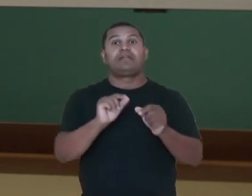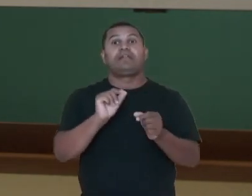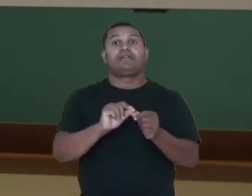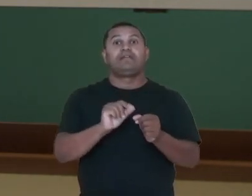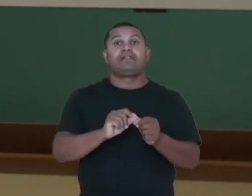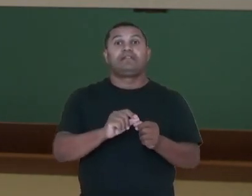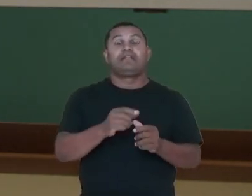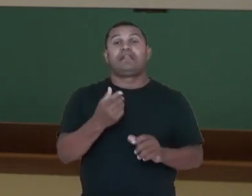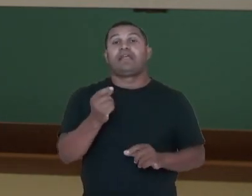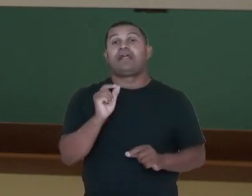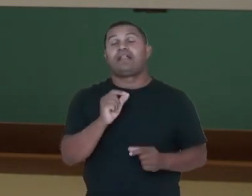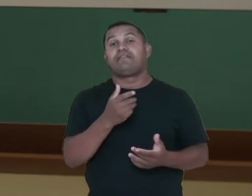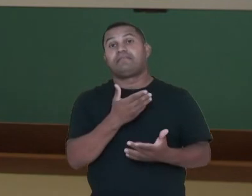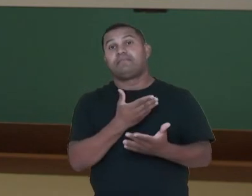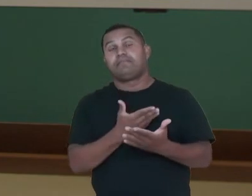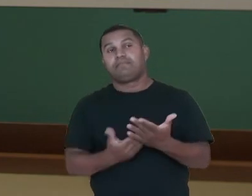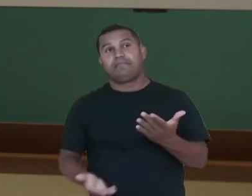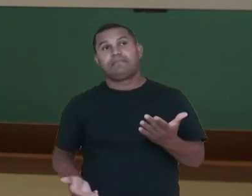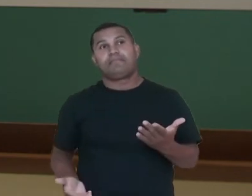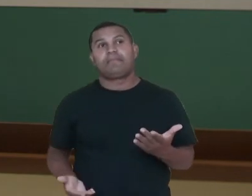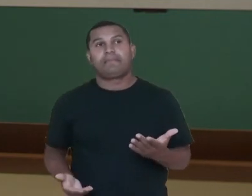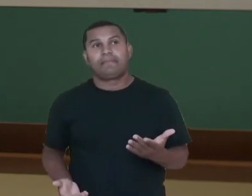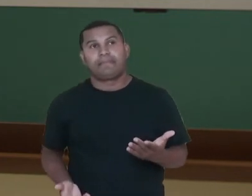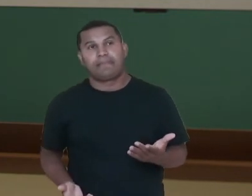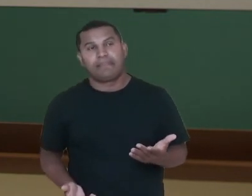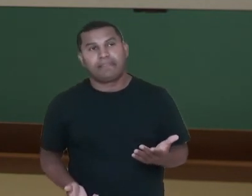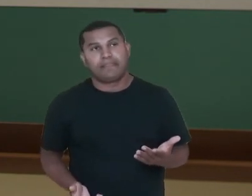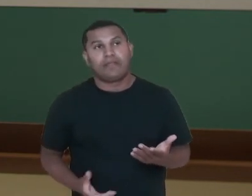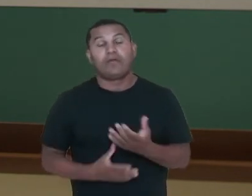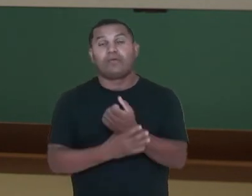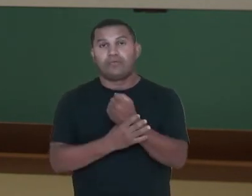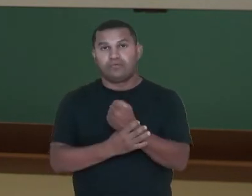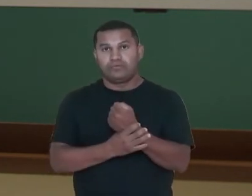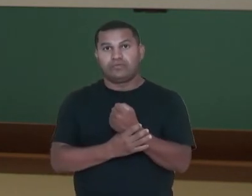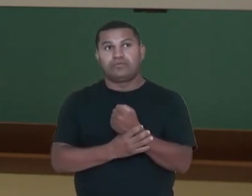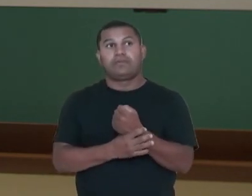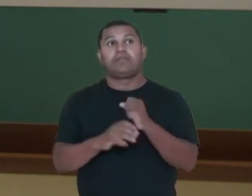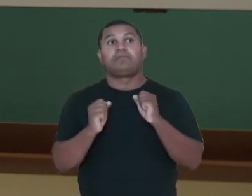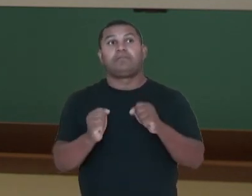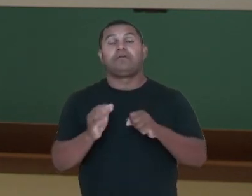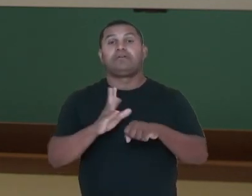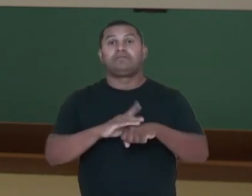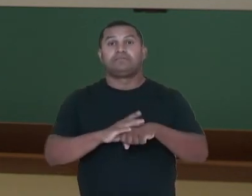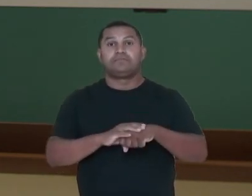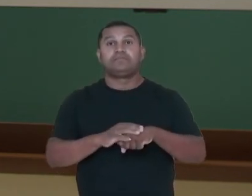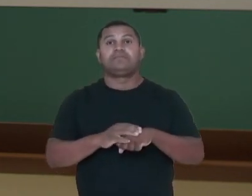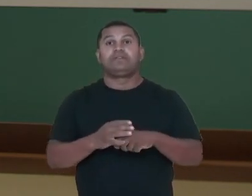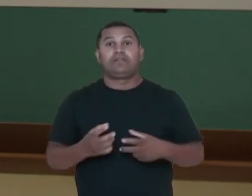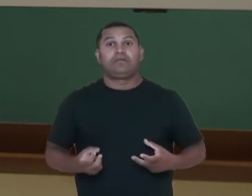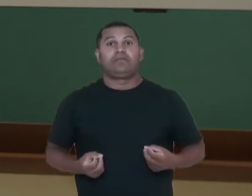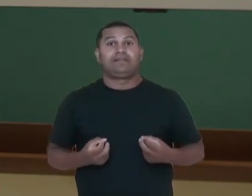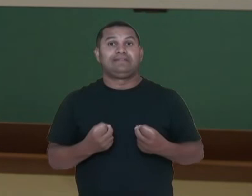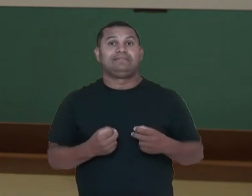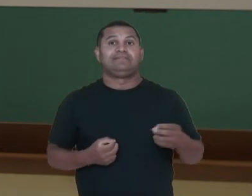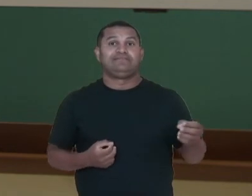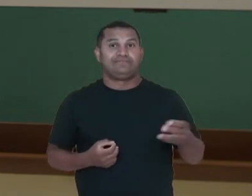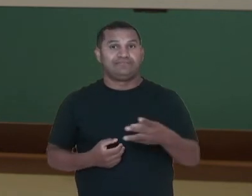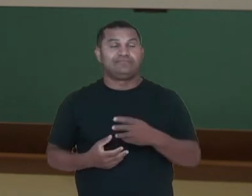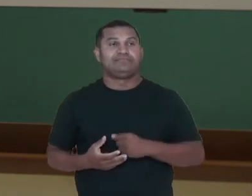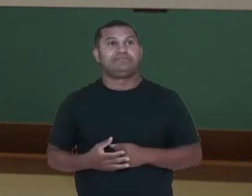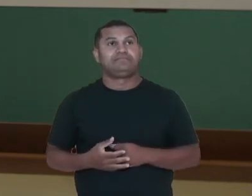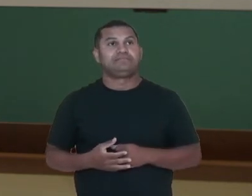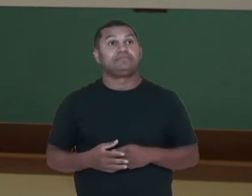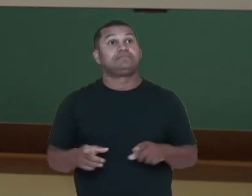perde esse controle e pode dar início ao câncer. E existem também os genes de